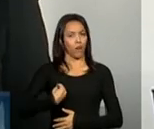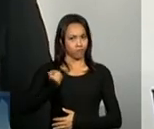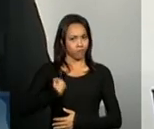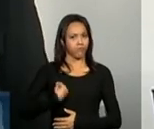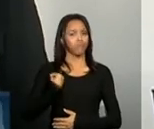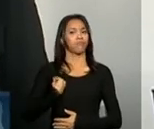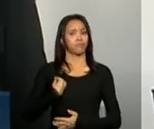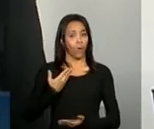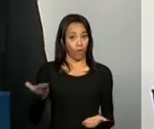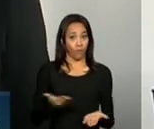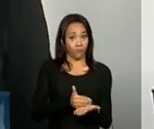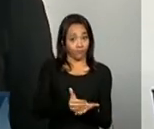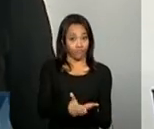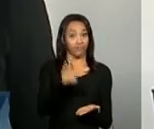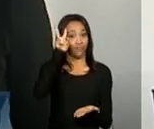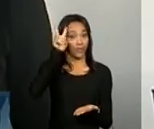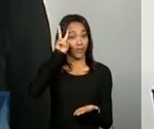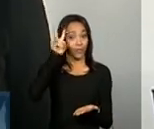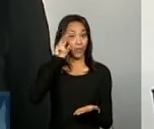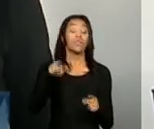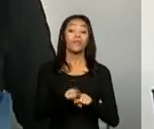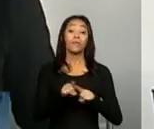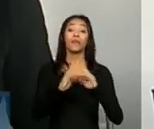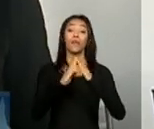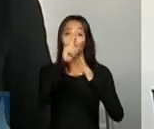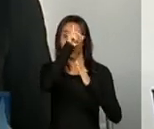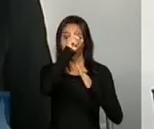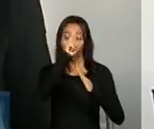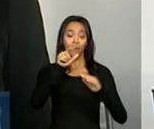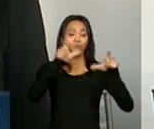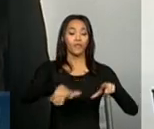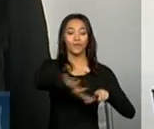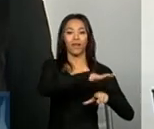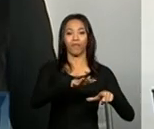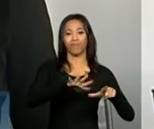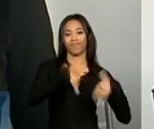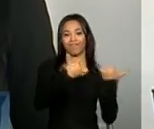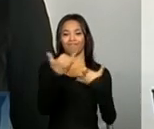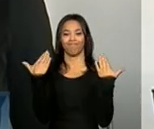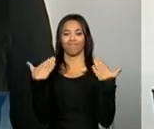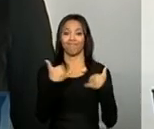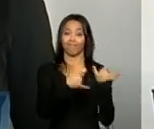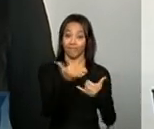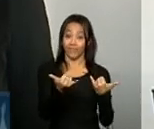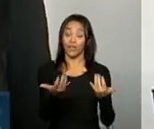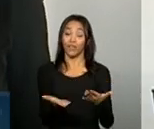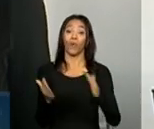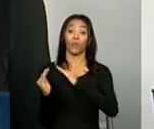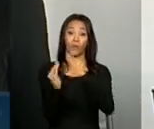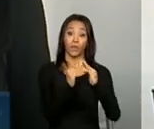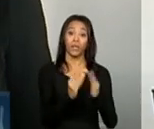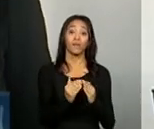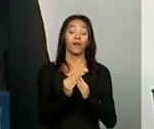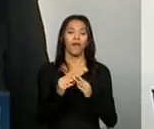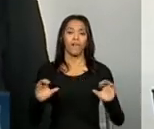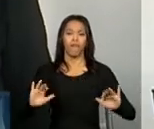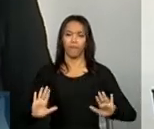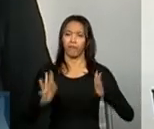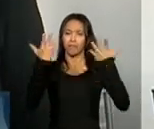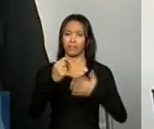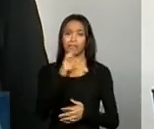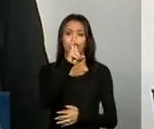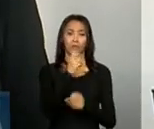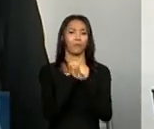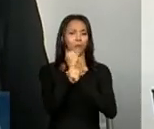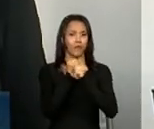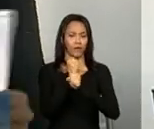nesta segunda-feira. Unidade básica de saúde e área de lazer. O programa Minha Casa Minha Vida comemora cinco anos agora em 2014,